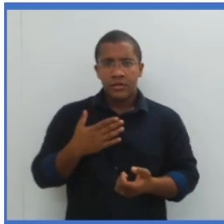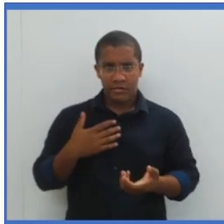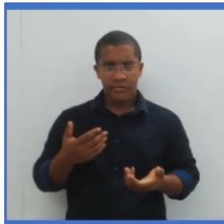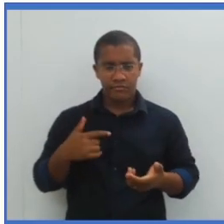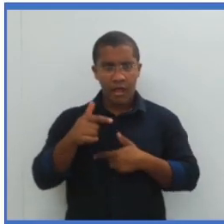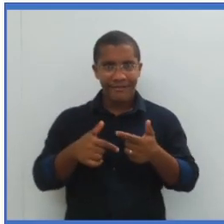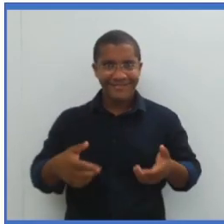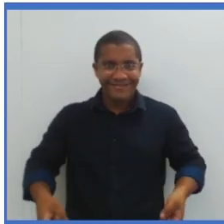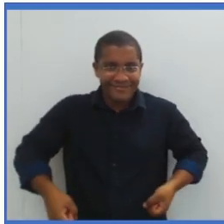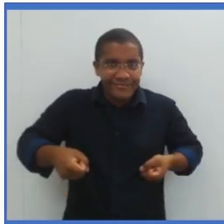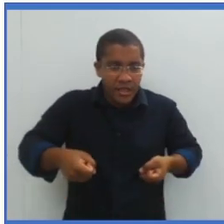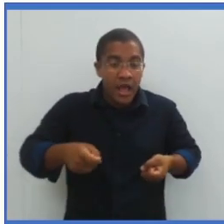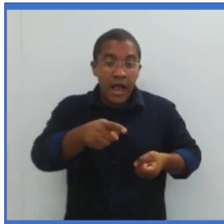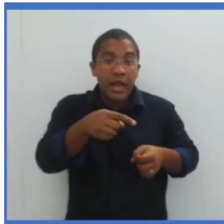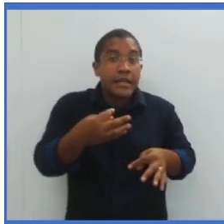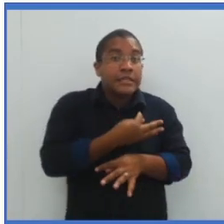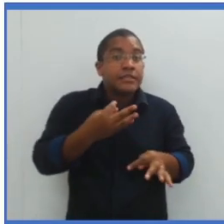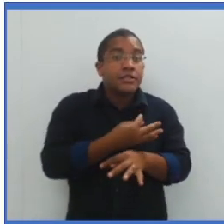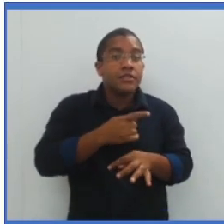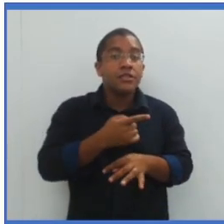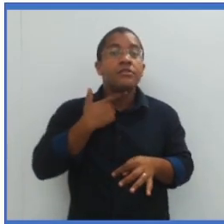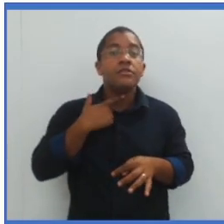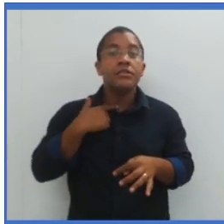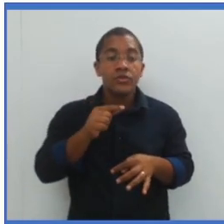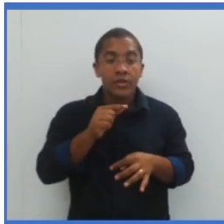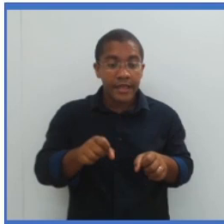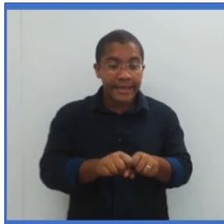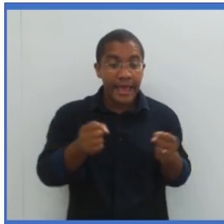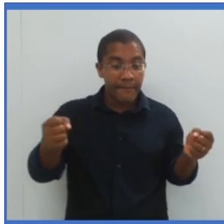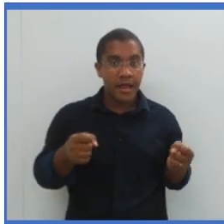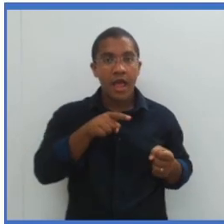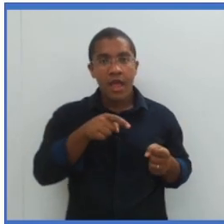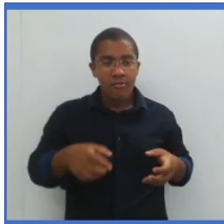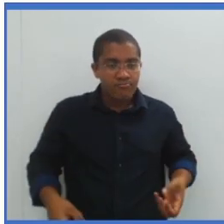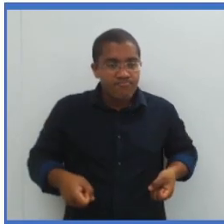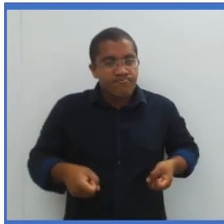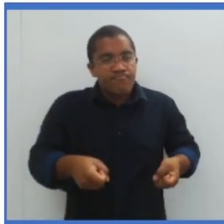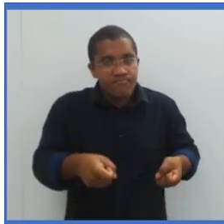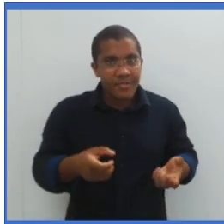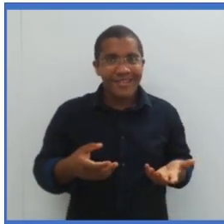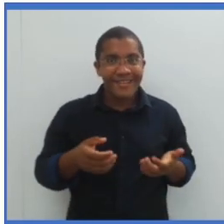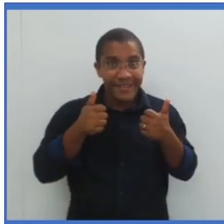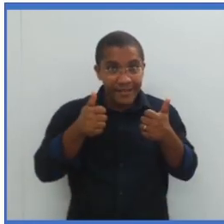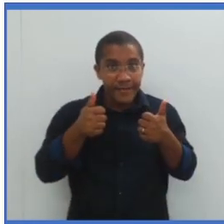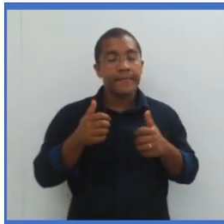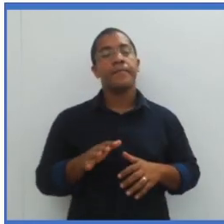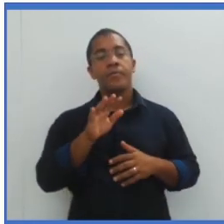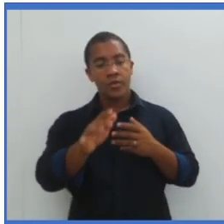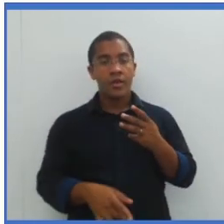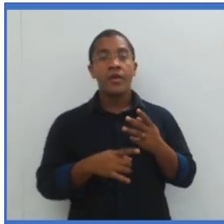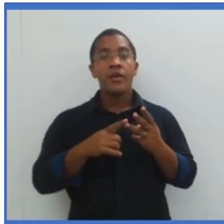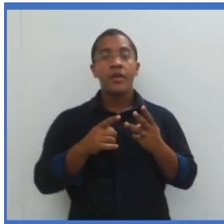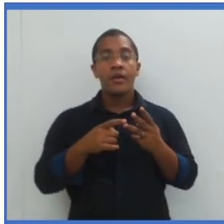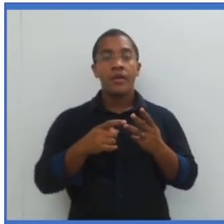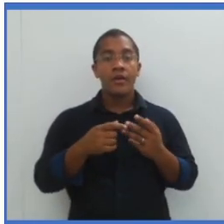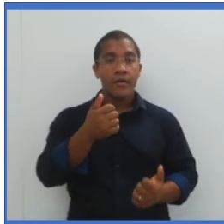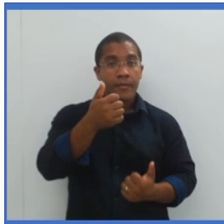ser exercida. Força resistente é aquela que eu quero quebrar, é aquela que eu quero resistir. E